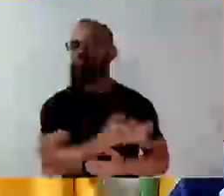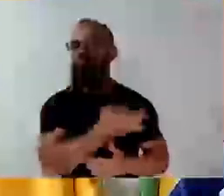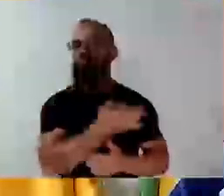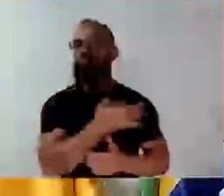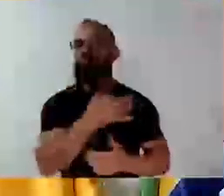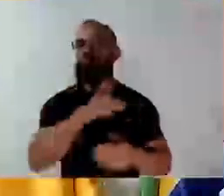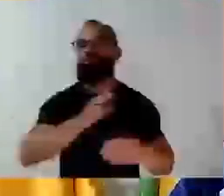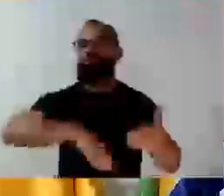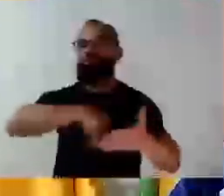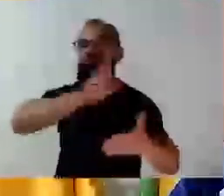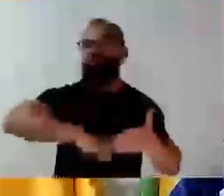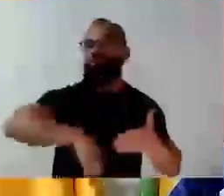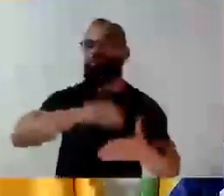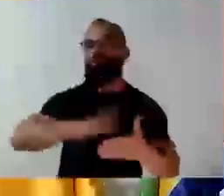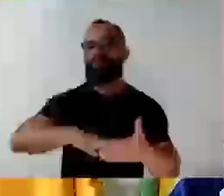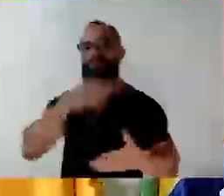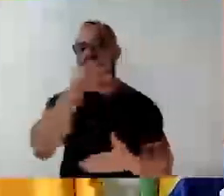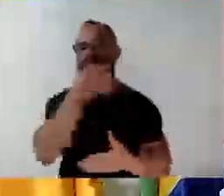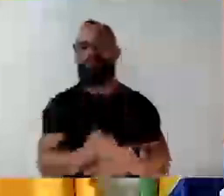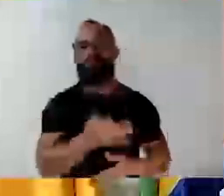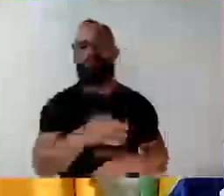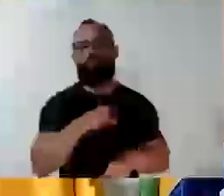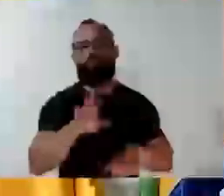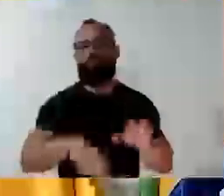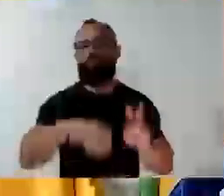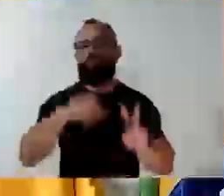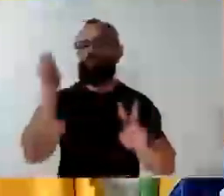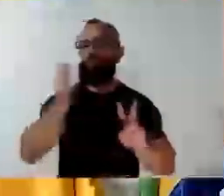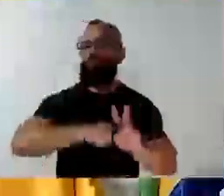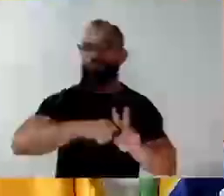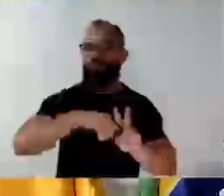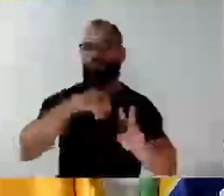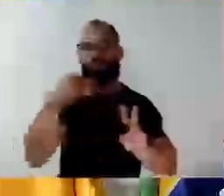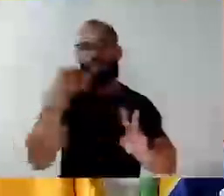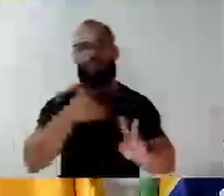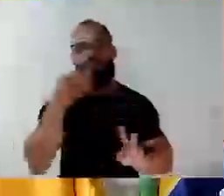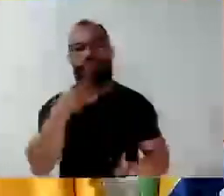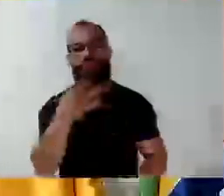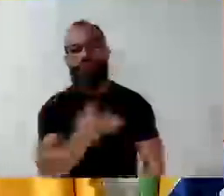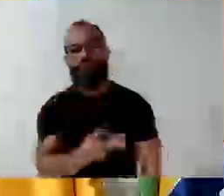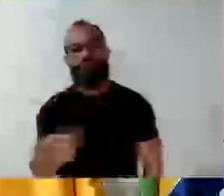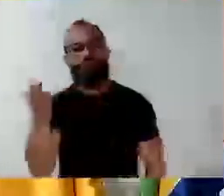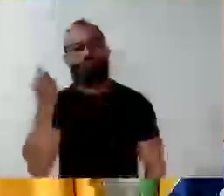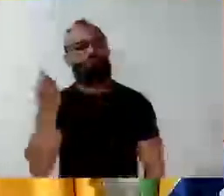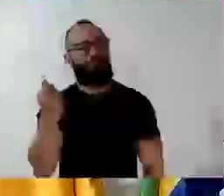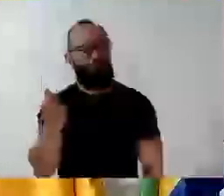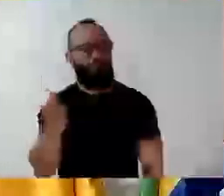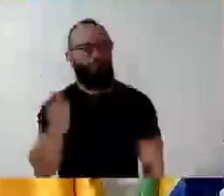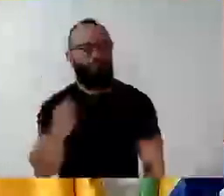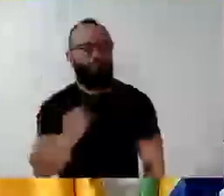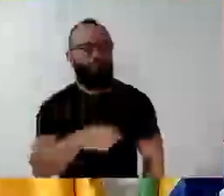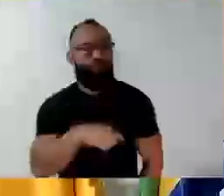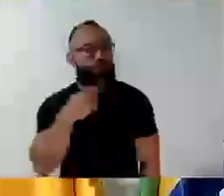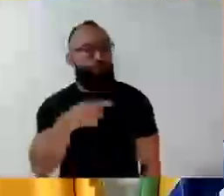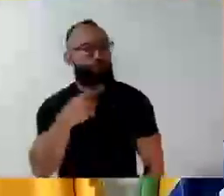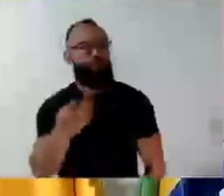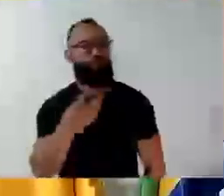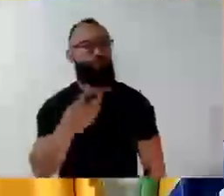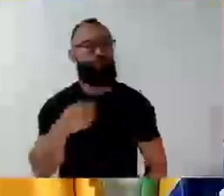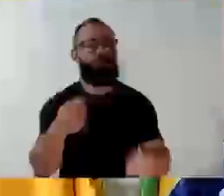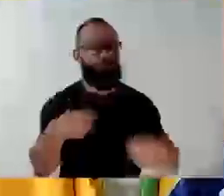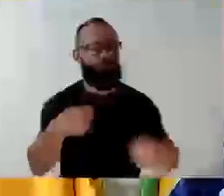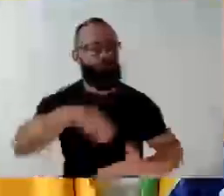péssima qualidade. Não dura mais do que dois meses. Já foi feito, mas não adianta, tem que fazer com pintura boa.